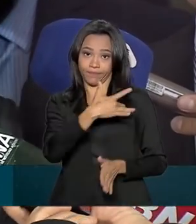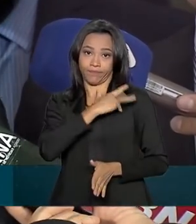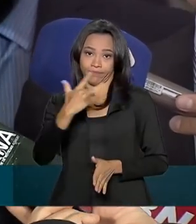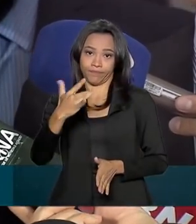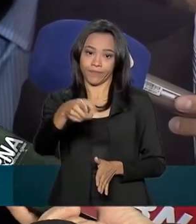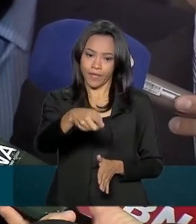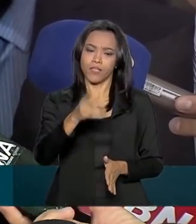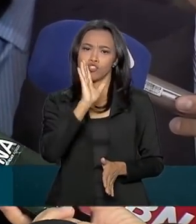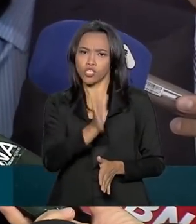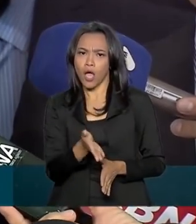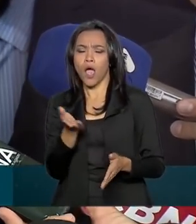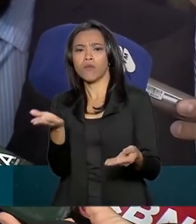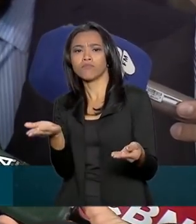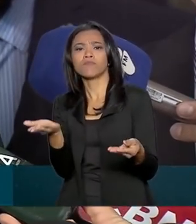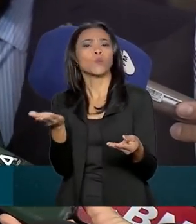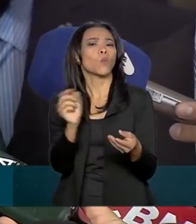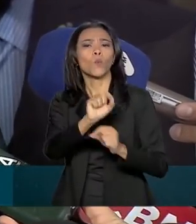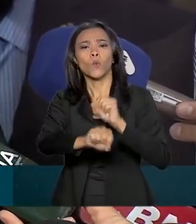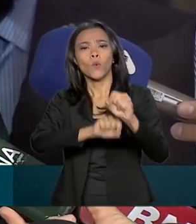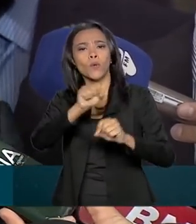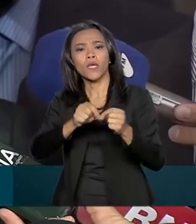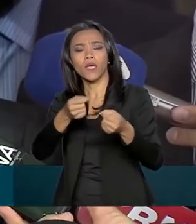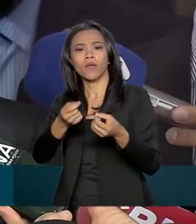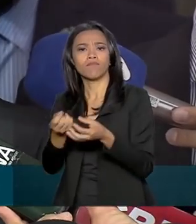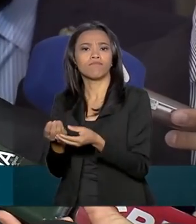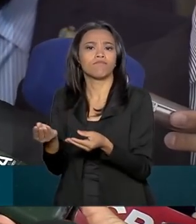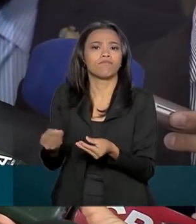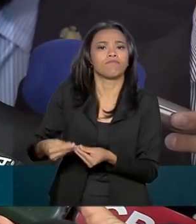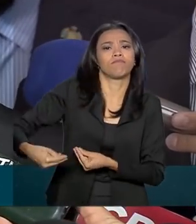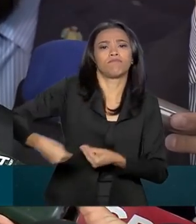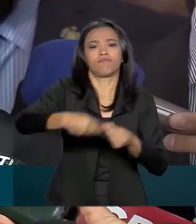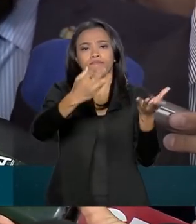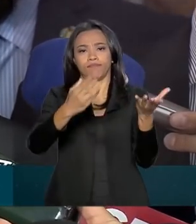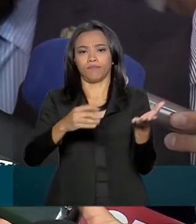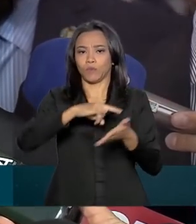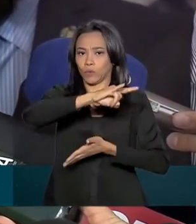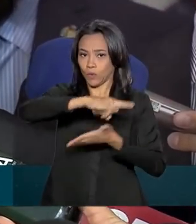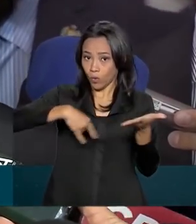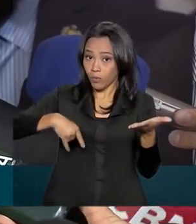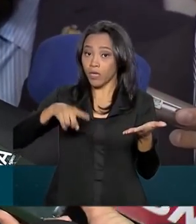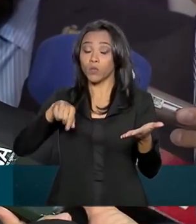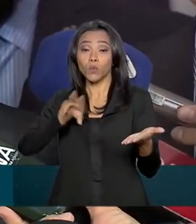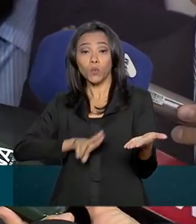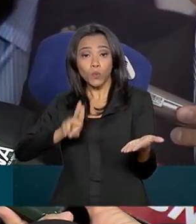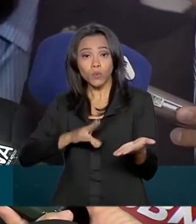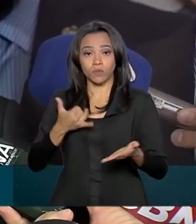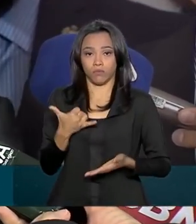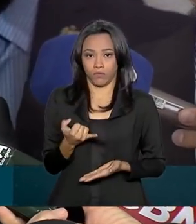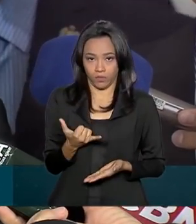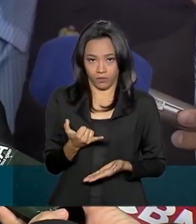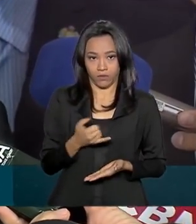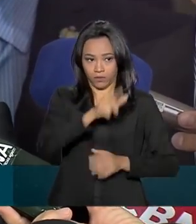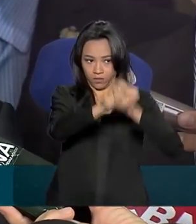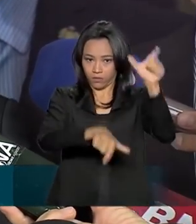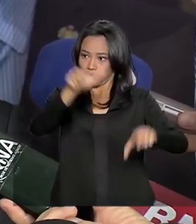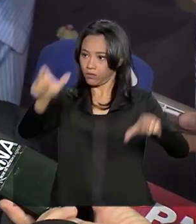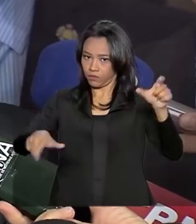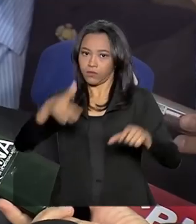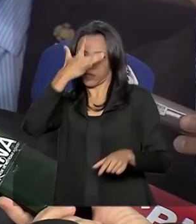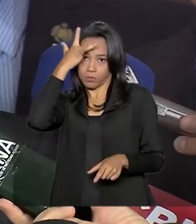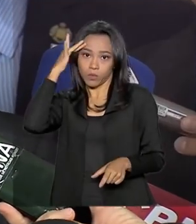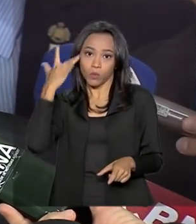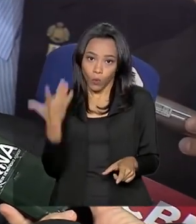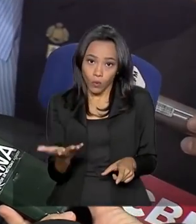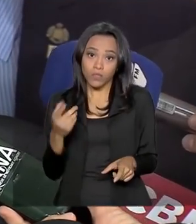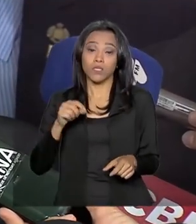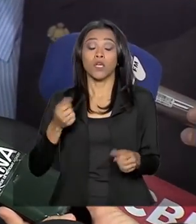um projeto de lei que trata de porte de arma para o cidadão, com a